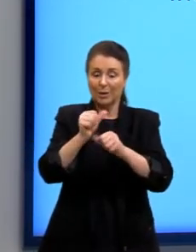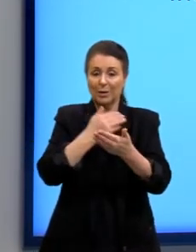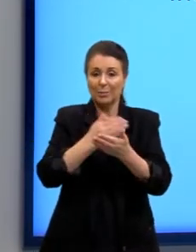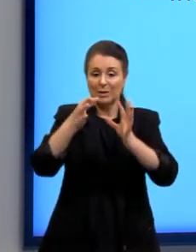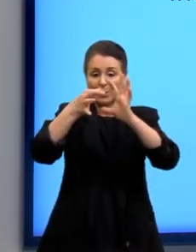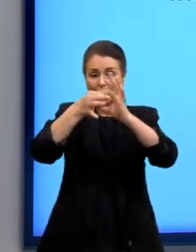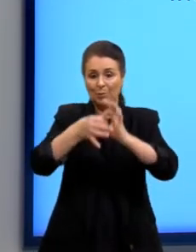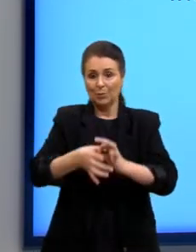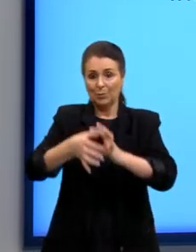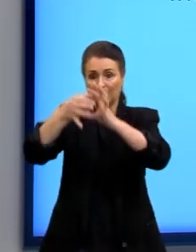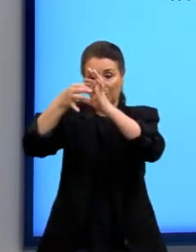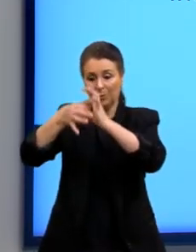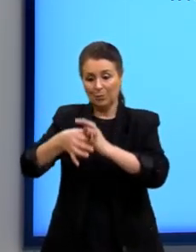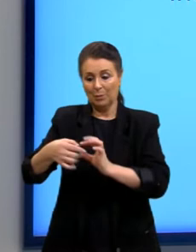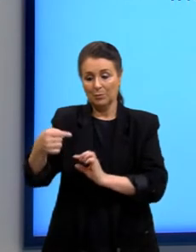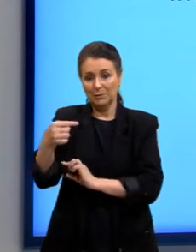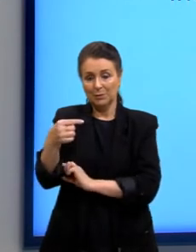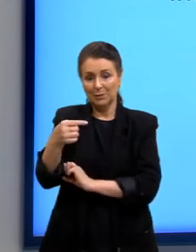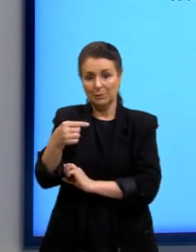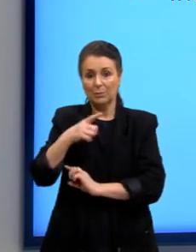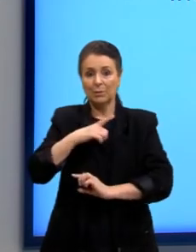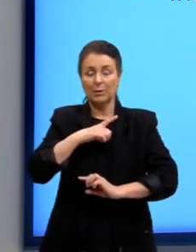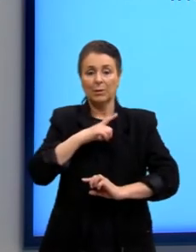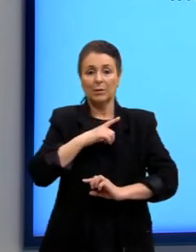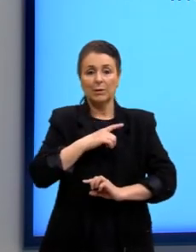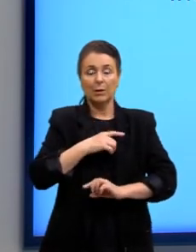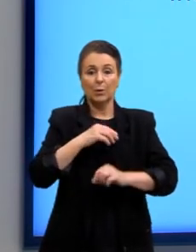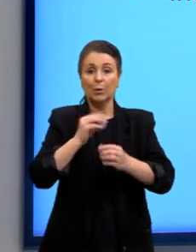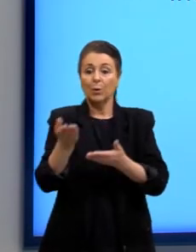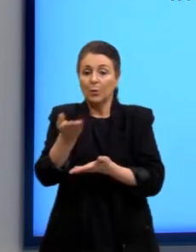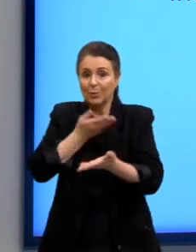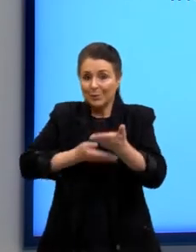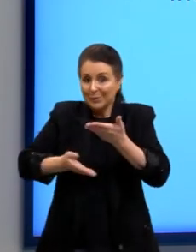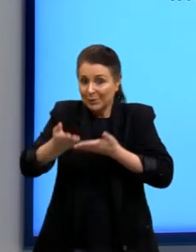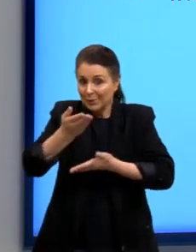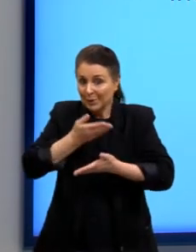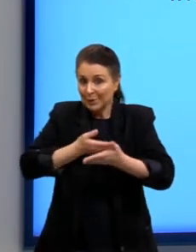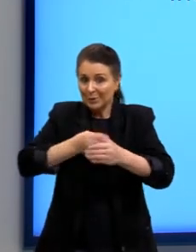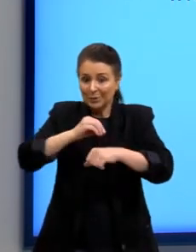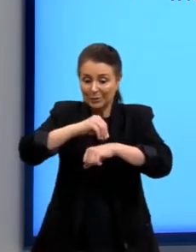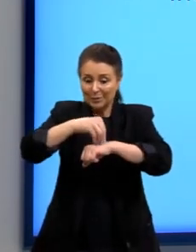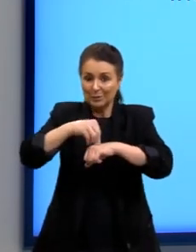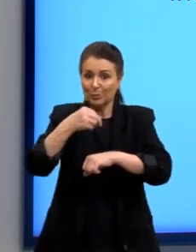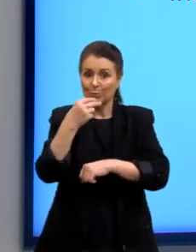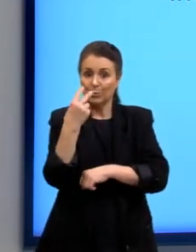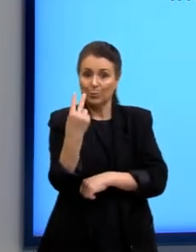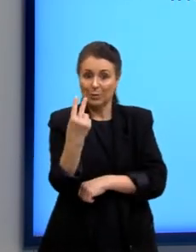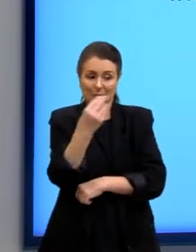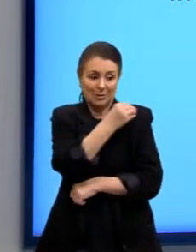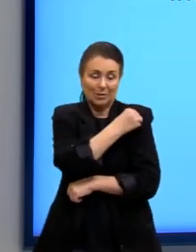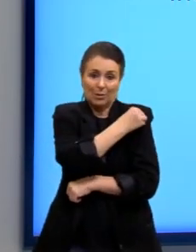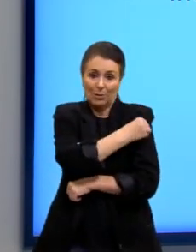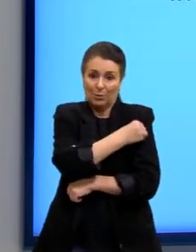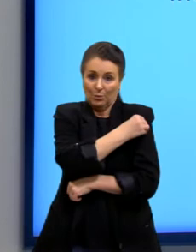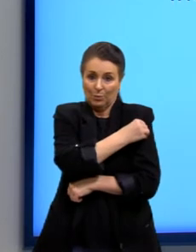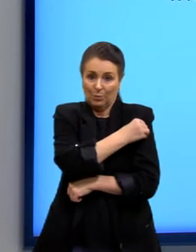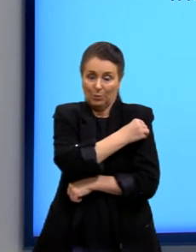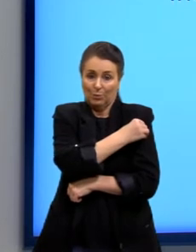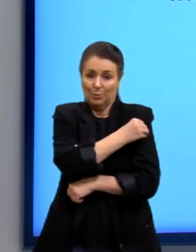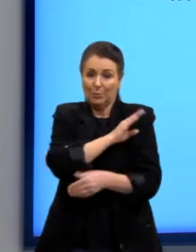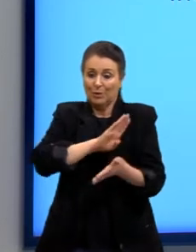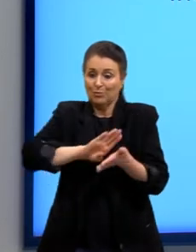Já intermolecular, eu vou ter a presença de duas moléculas, dois álcools, para desidratar.